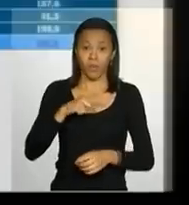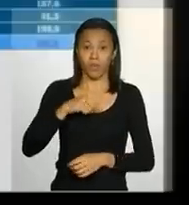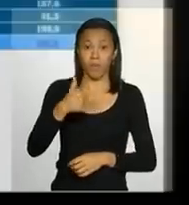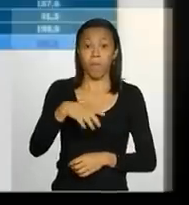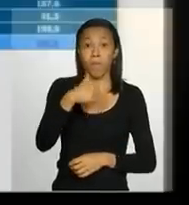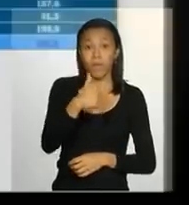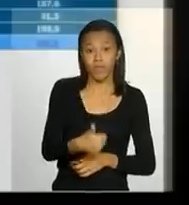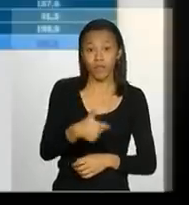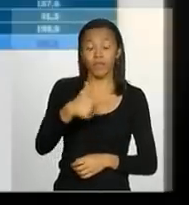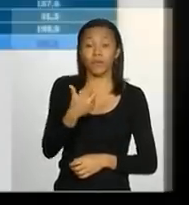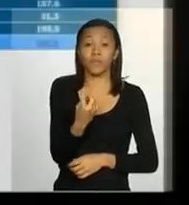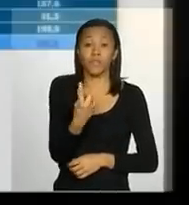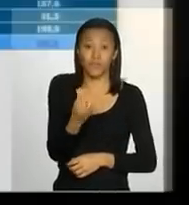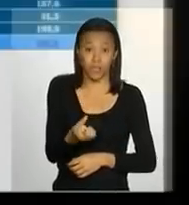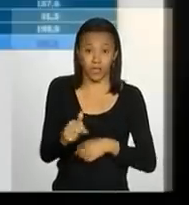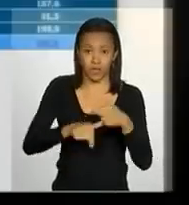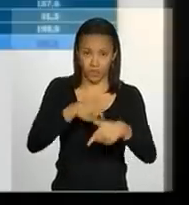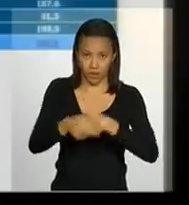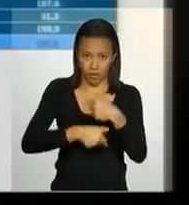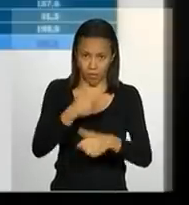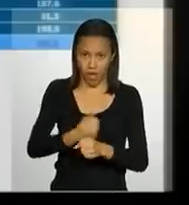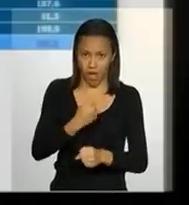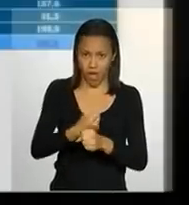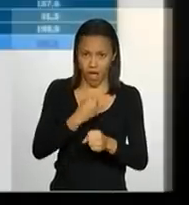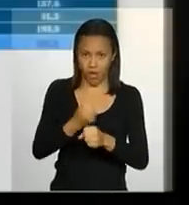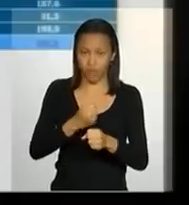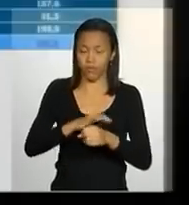obras de encostas, que são obras